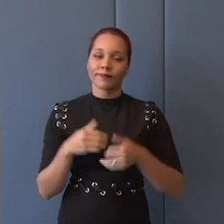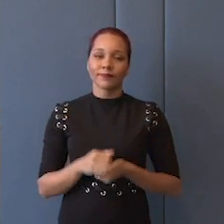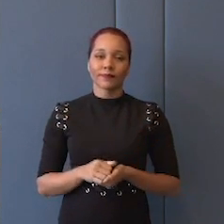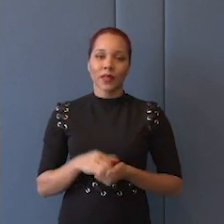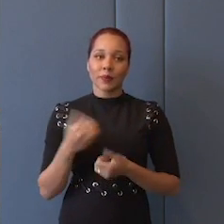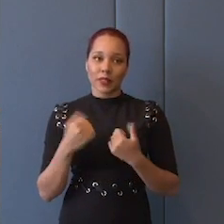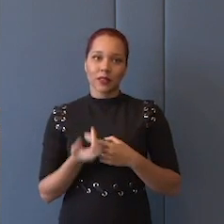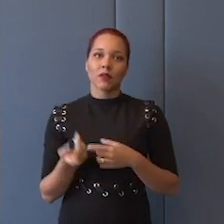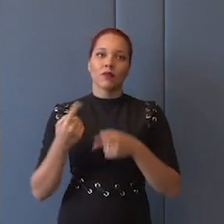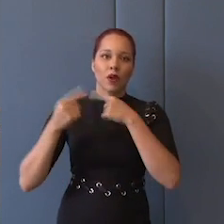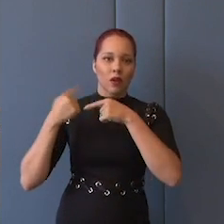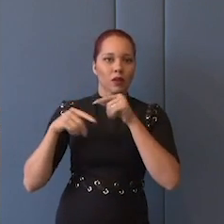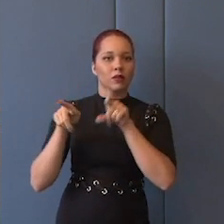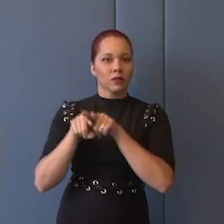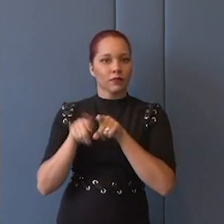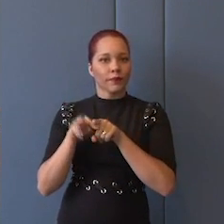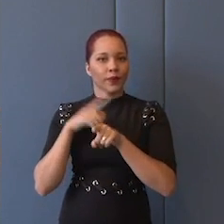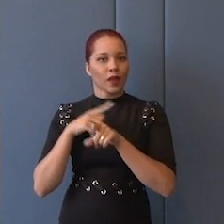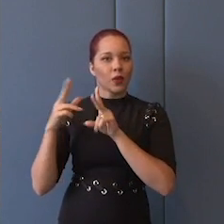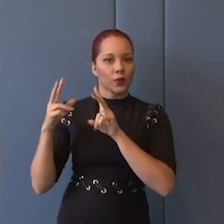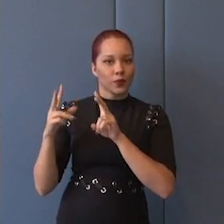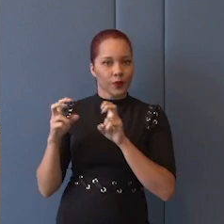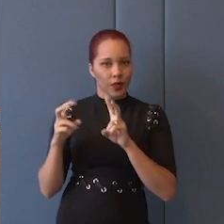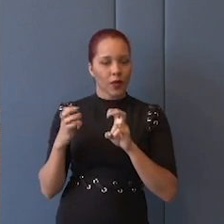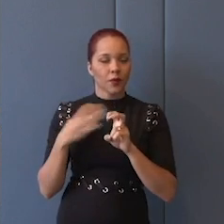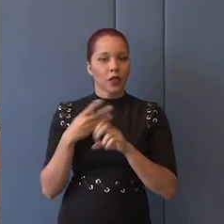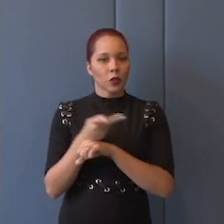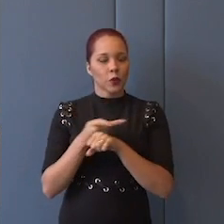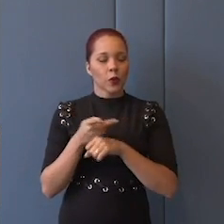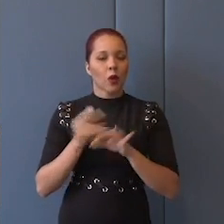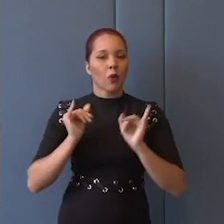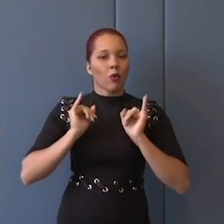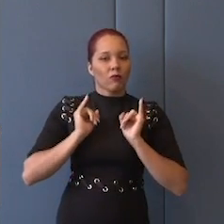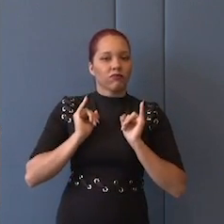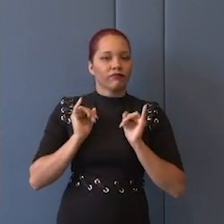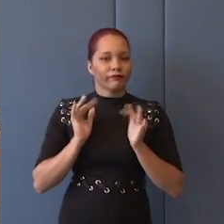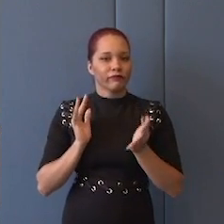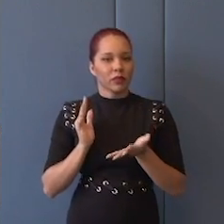Volta também a esse tema de buscar o conforto, de buscar